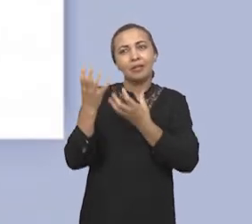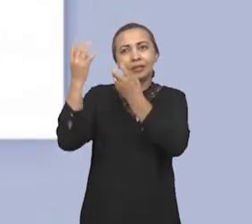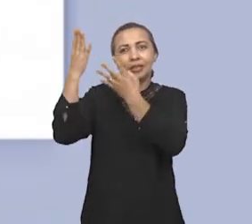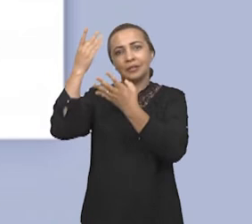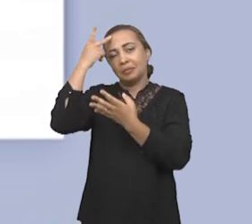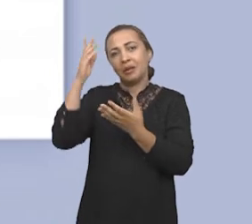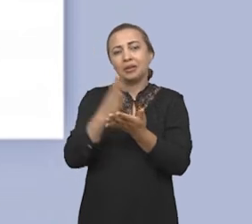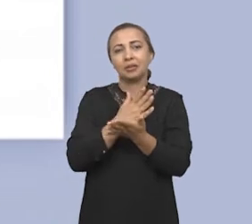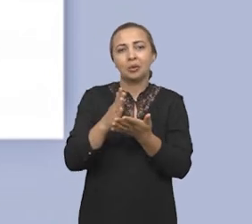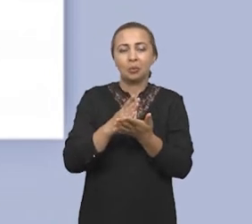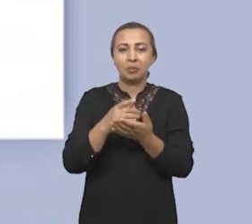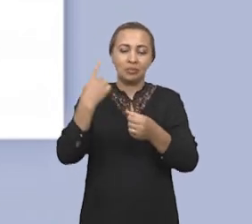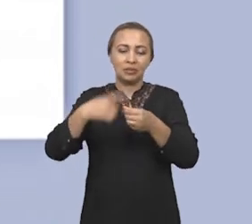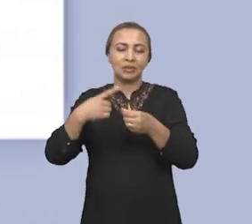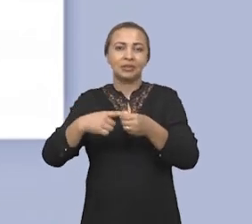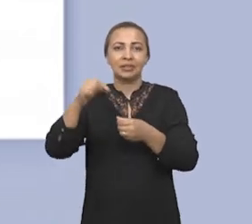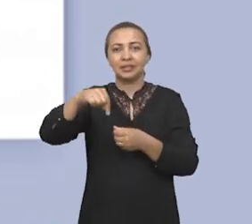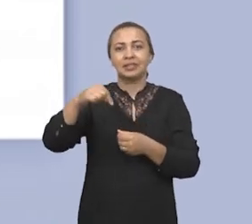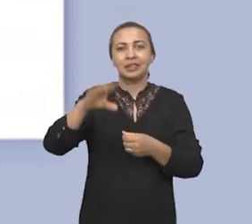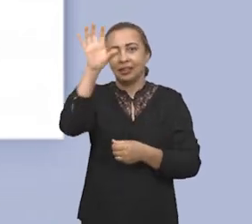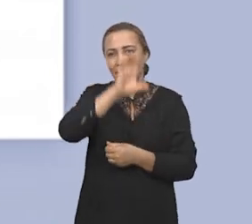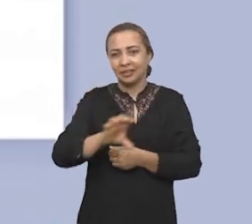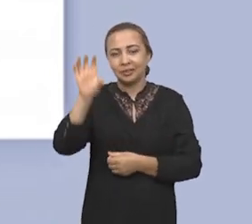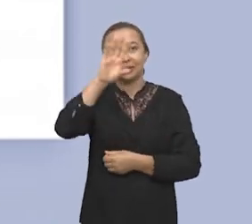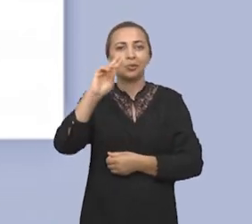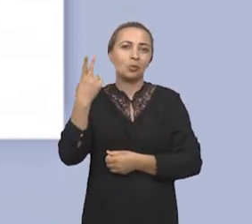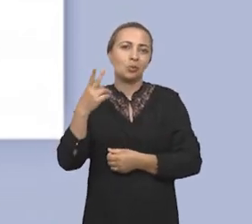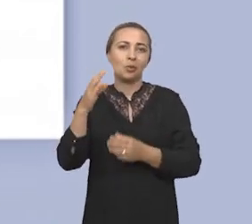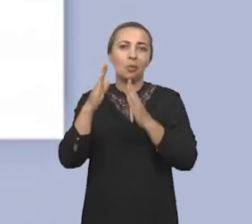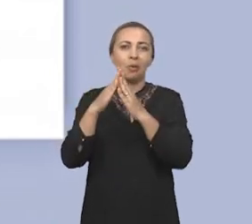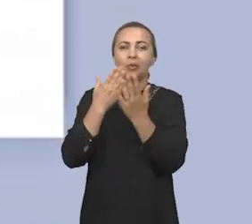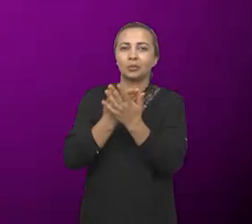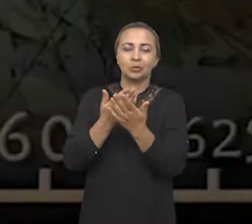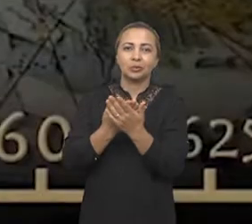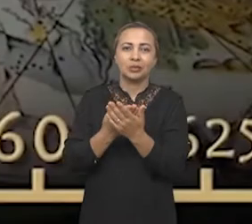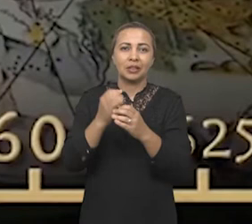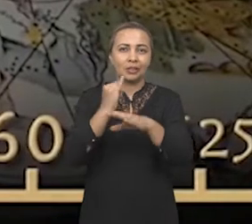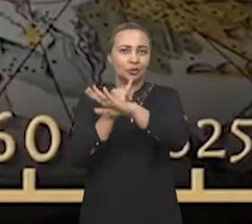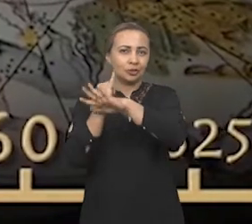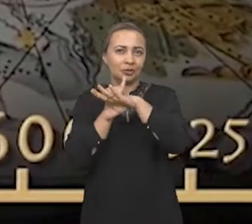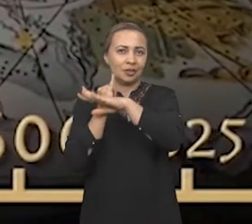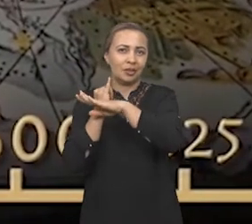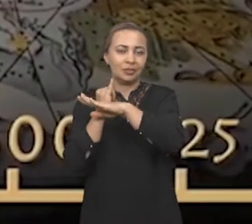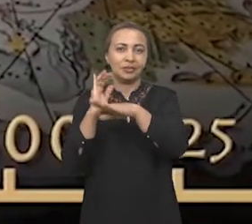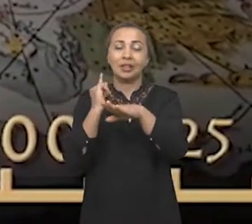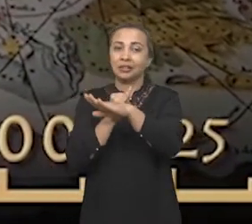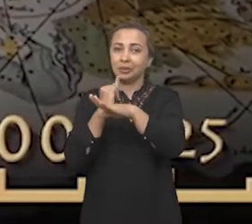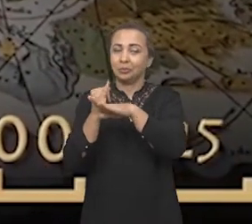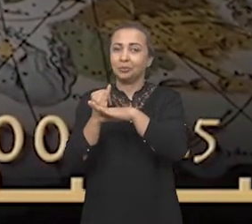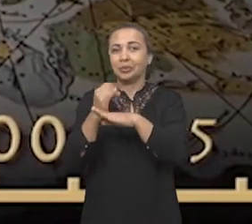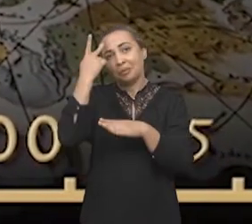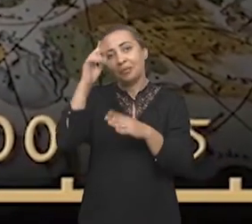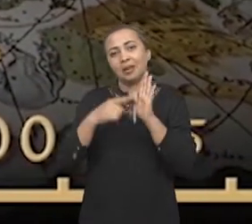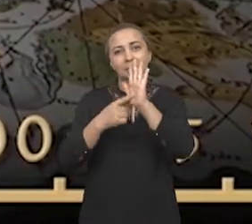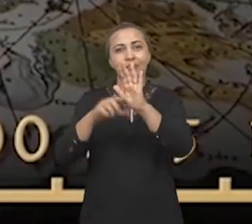para algumas cidades daqui da região ou escolas mesmo de Leão e Itabuna para apresentar o